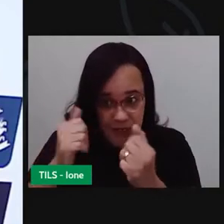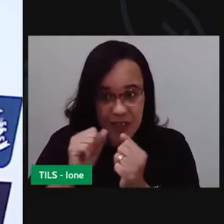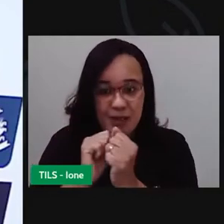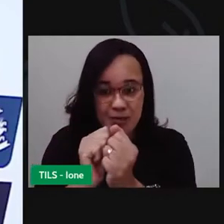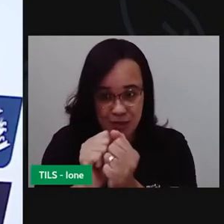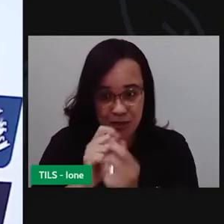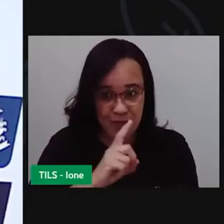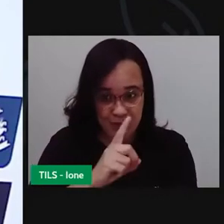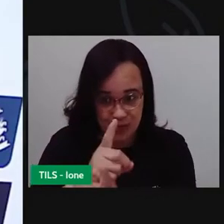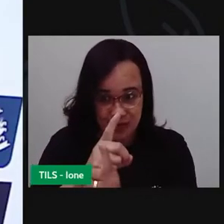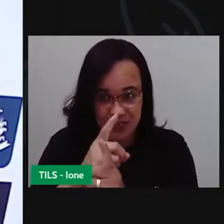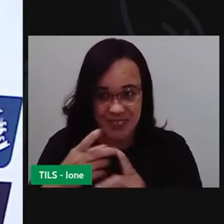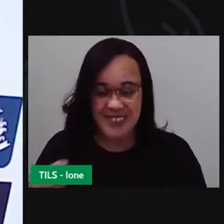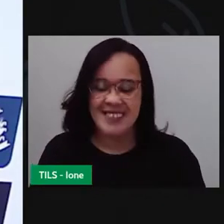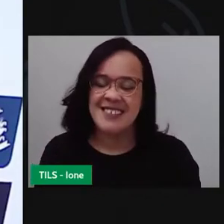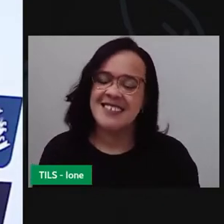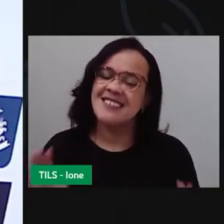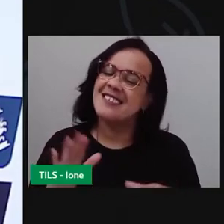Então, crianças,